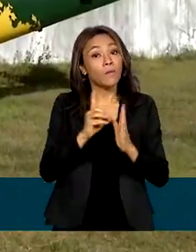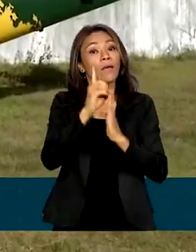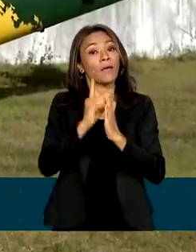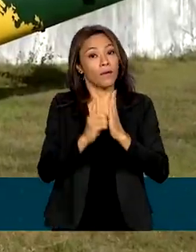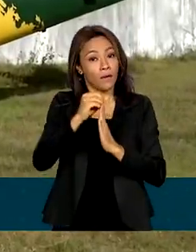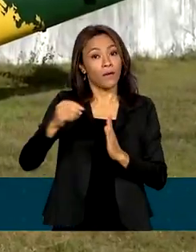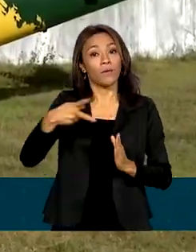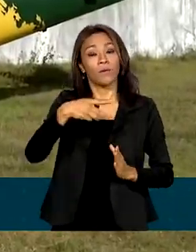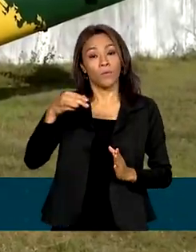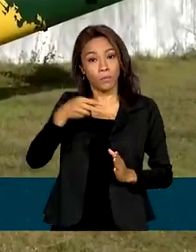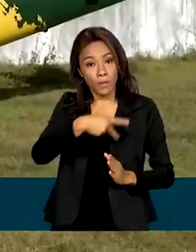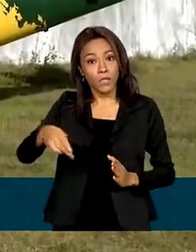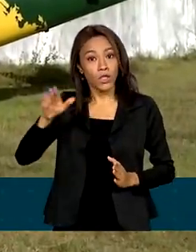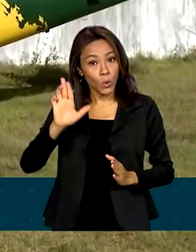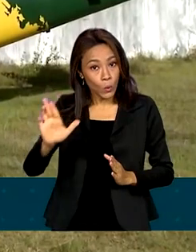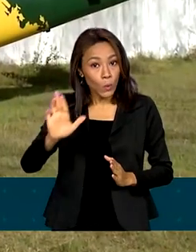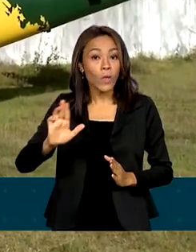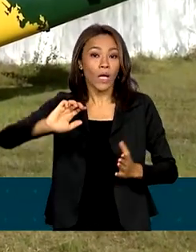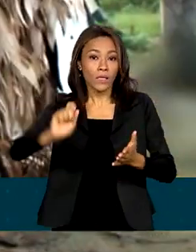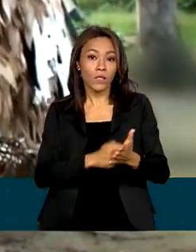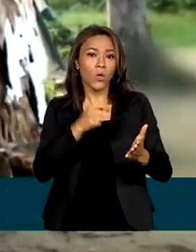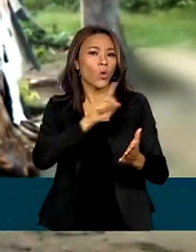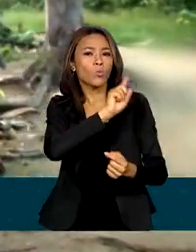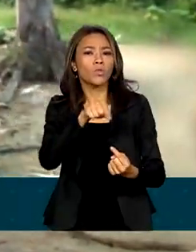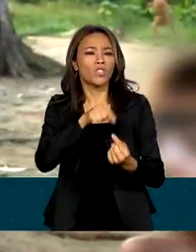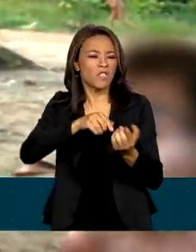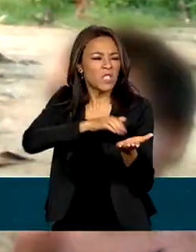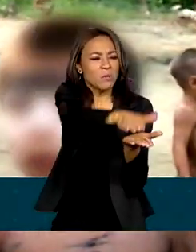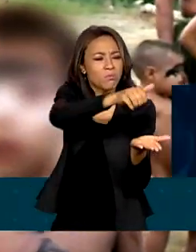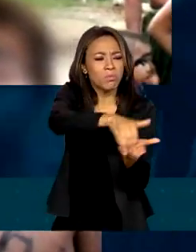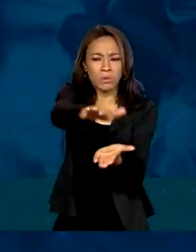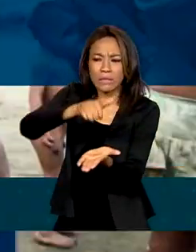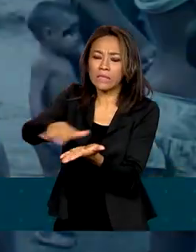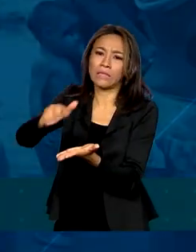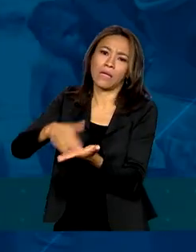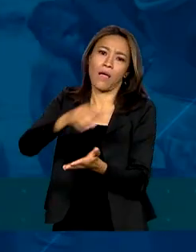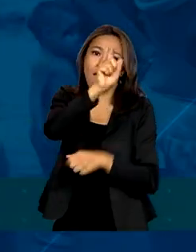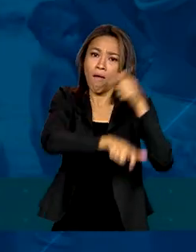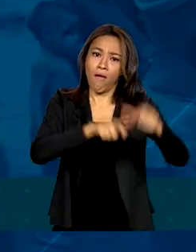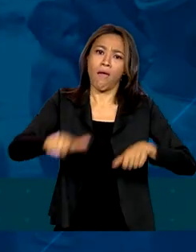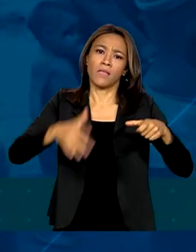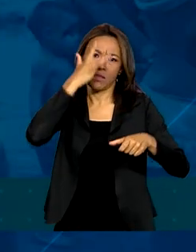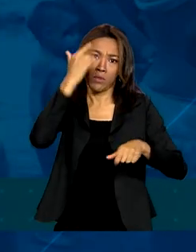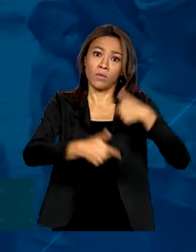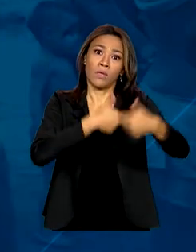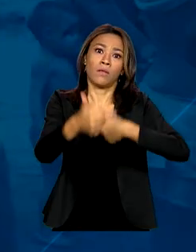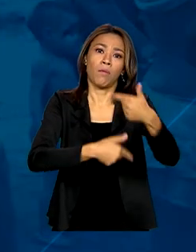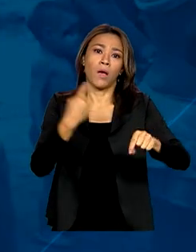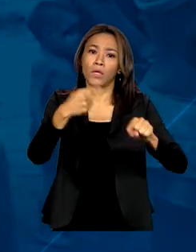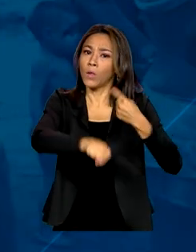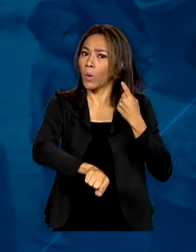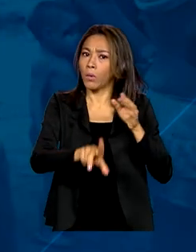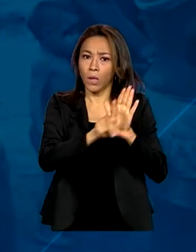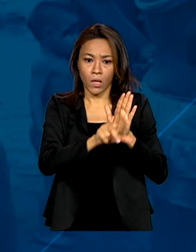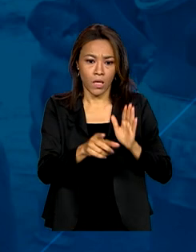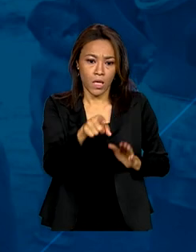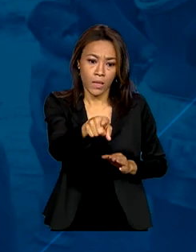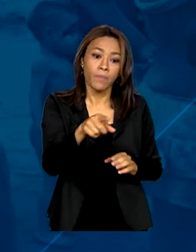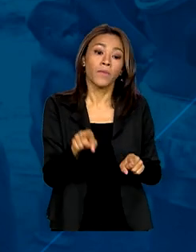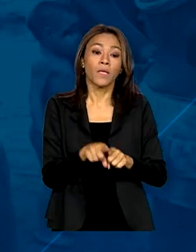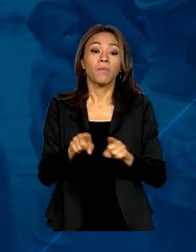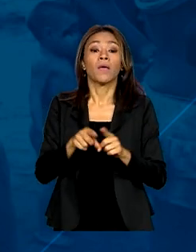medidas para expulsar os garimpeiros da região. O decreto determina ainda a autorização para requisição de bens,